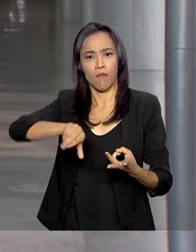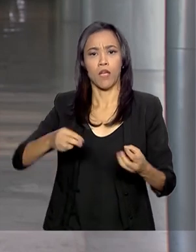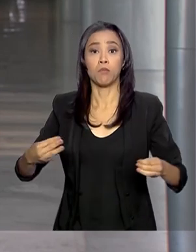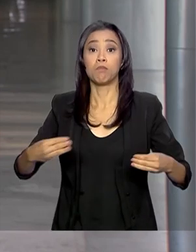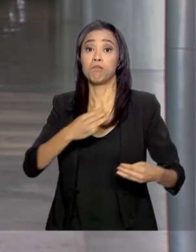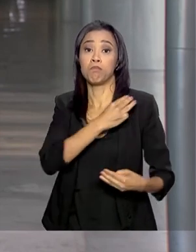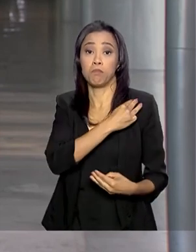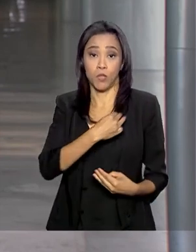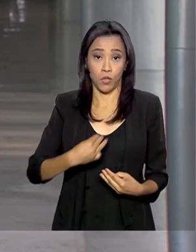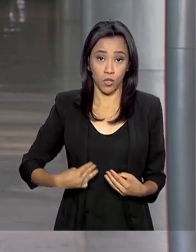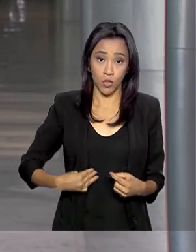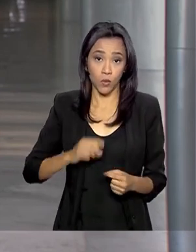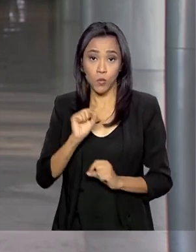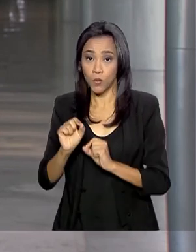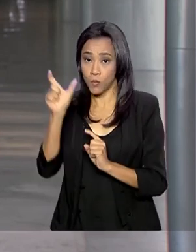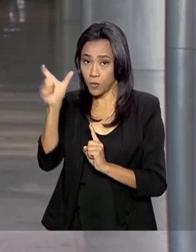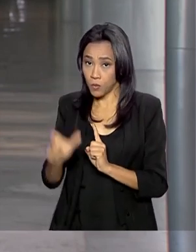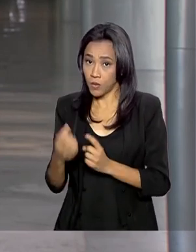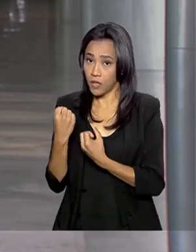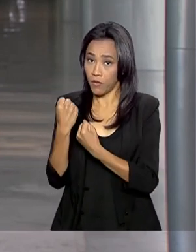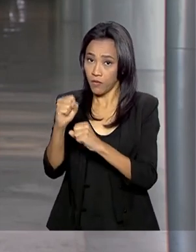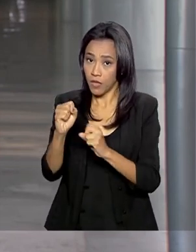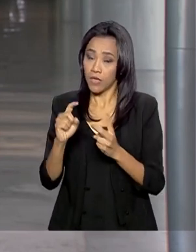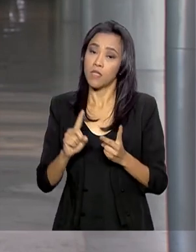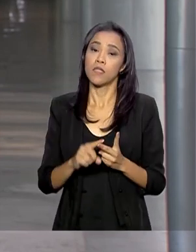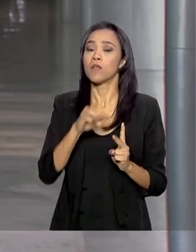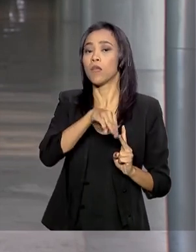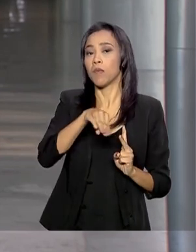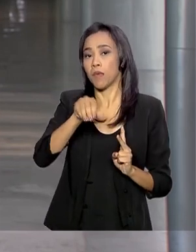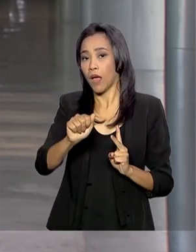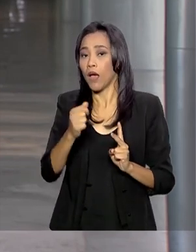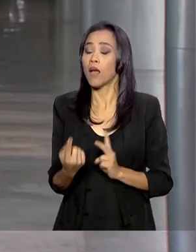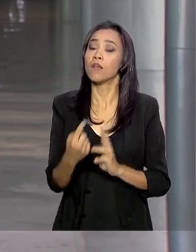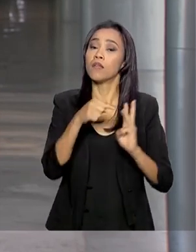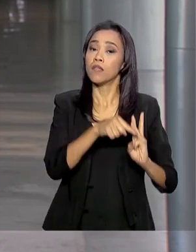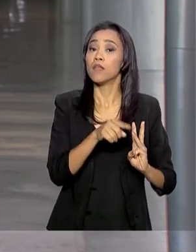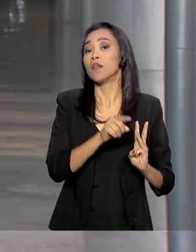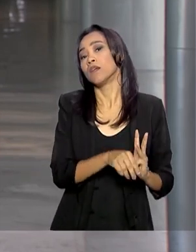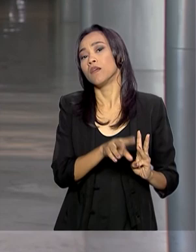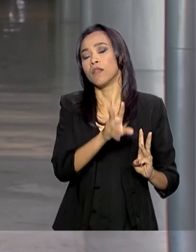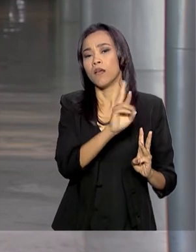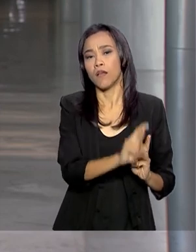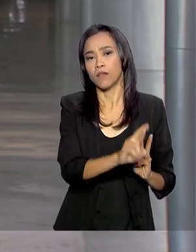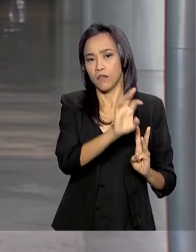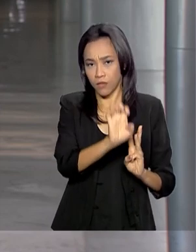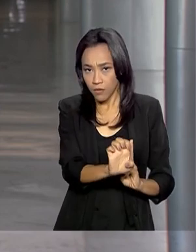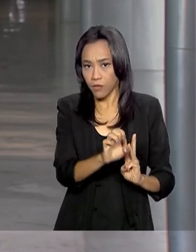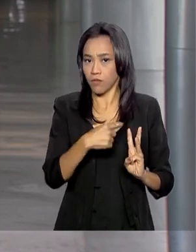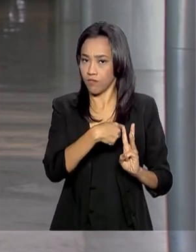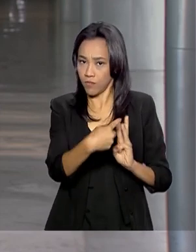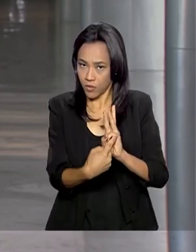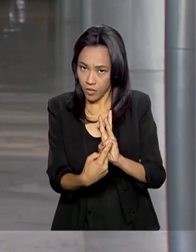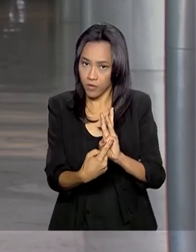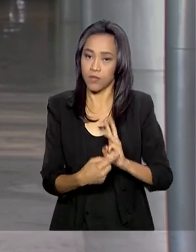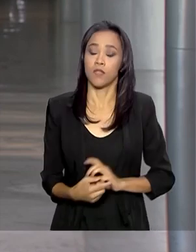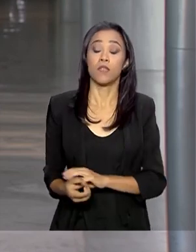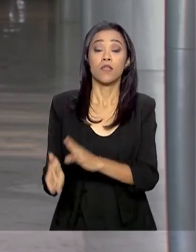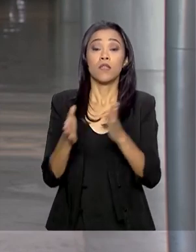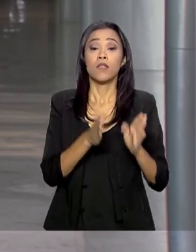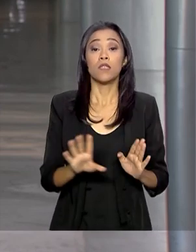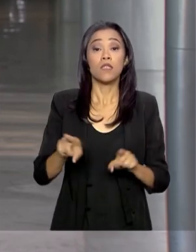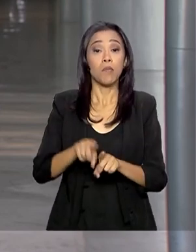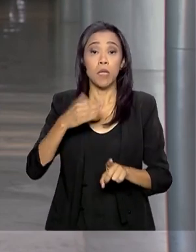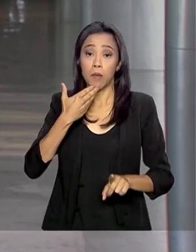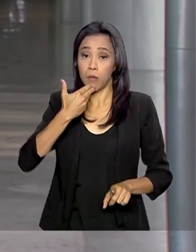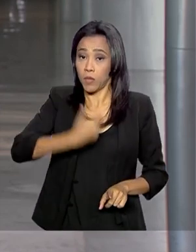entre eles os ministros da defesa, do meio ambiente e das relações exteriores. Lembrando, né, Renata, que a pedido do ministro